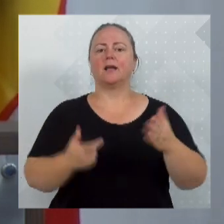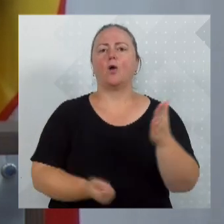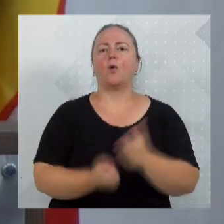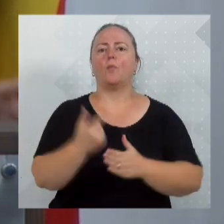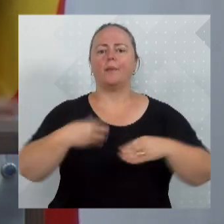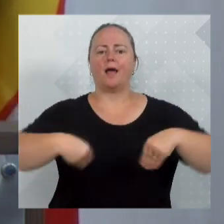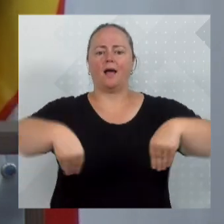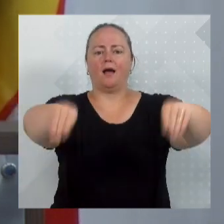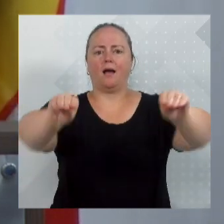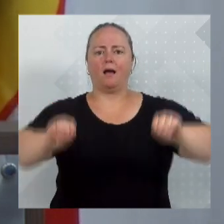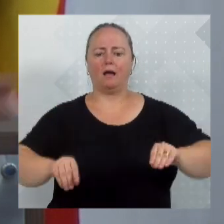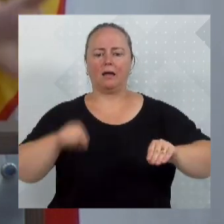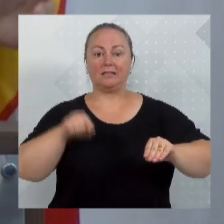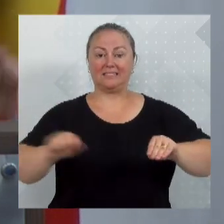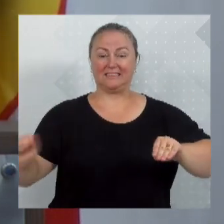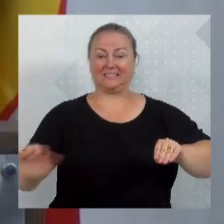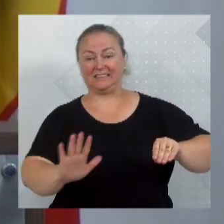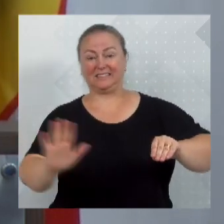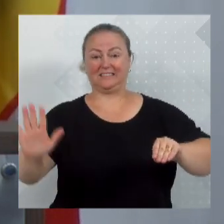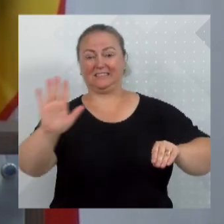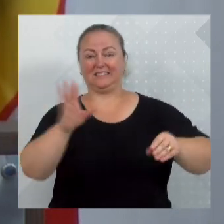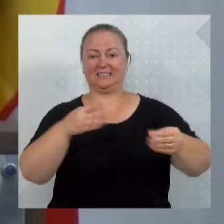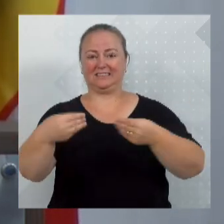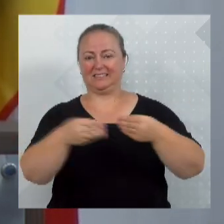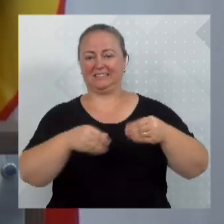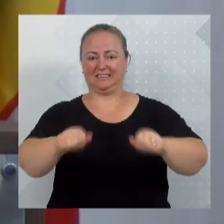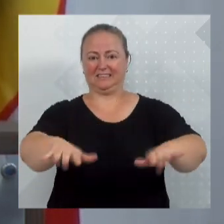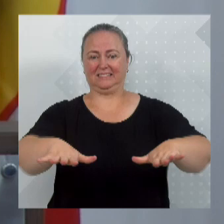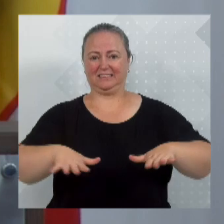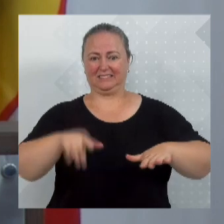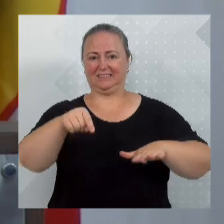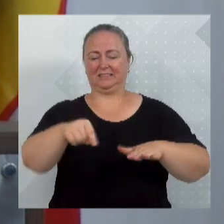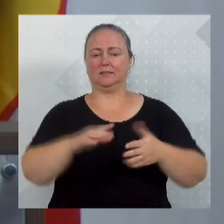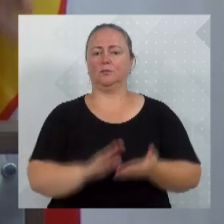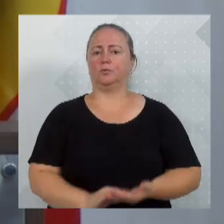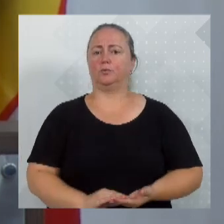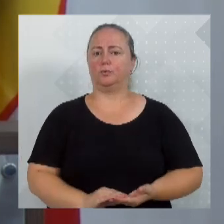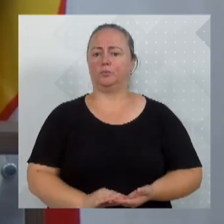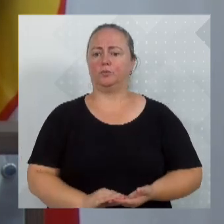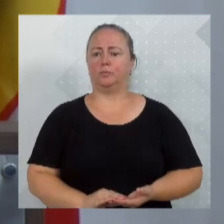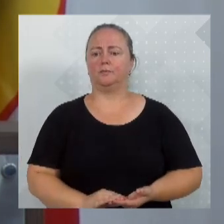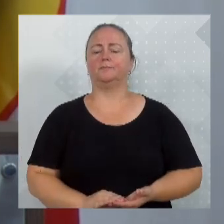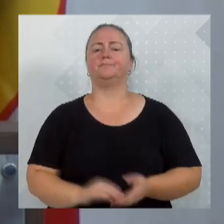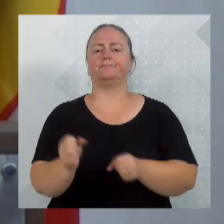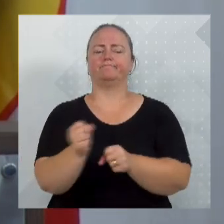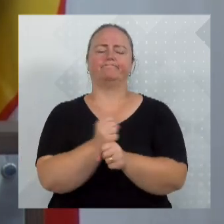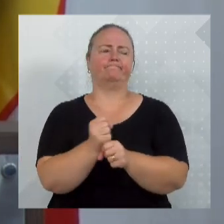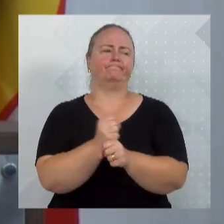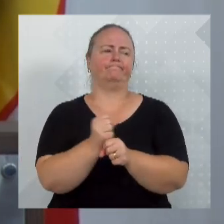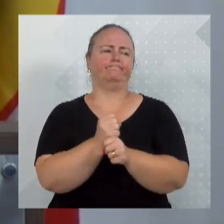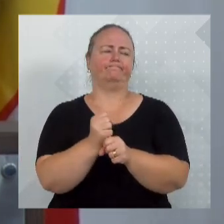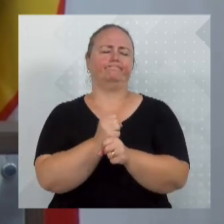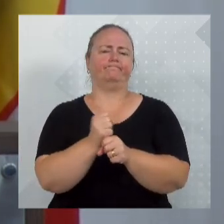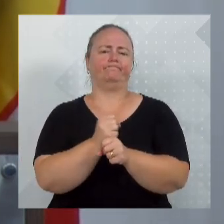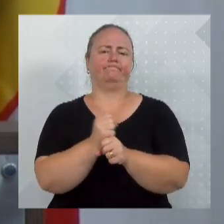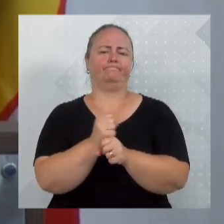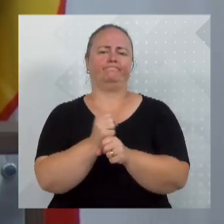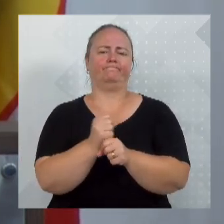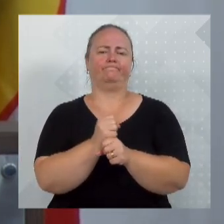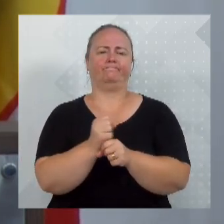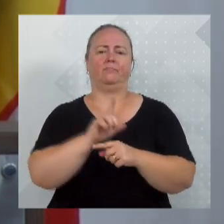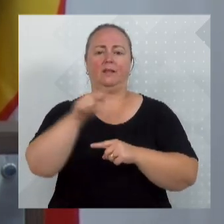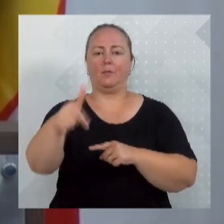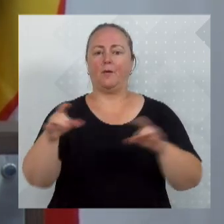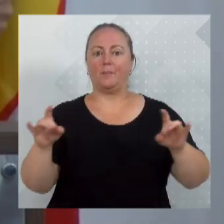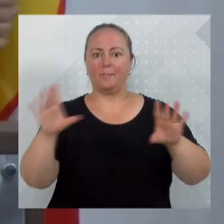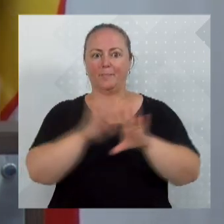esporte em cima. Uma lona cara. E daí tem todo o problema de logística. Ou seja, são anos e anos e anos de elefante branco e quando é